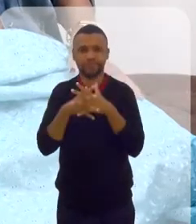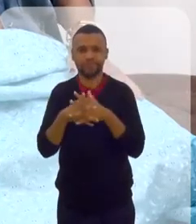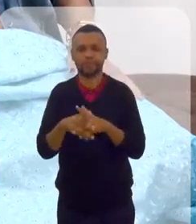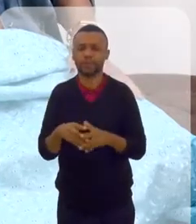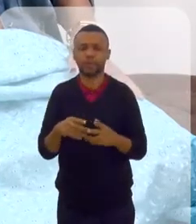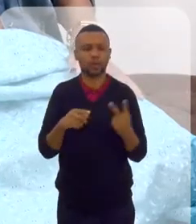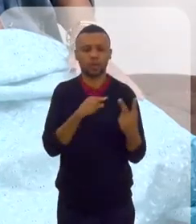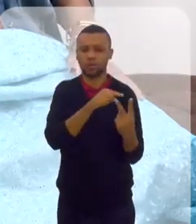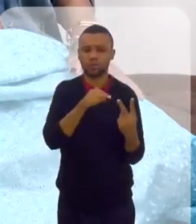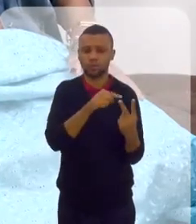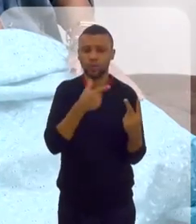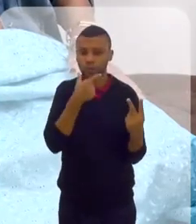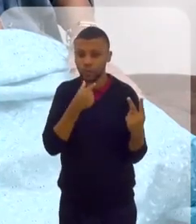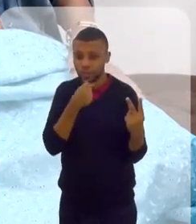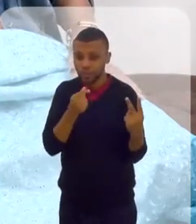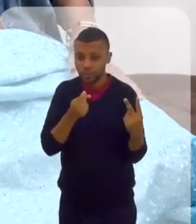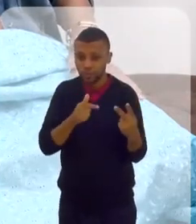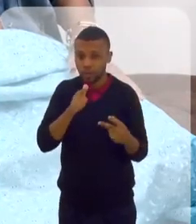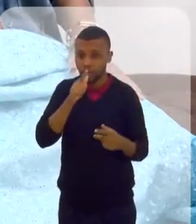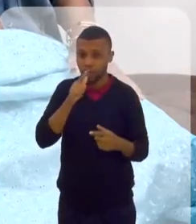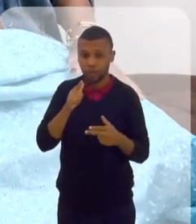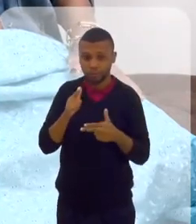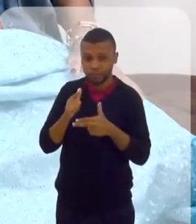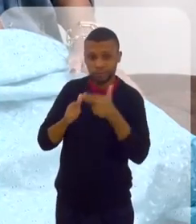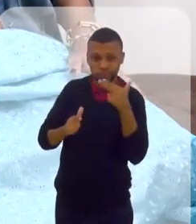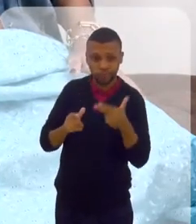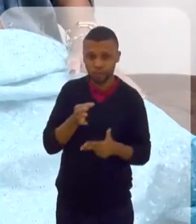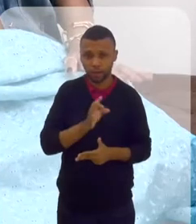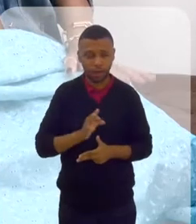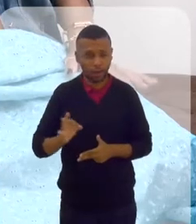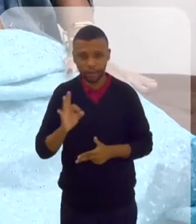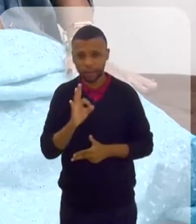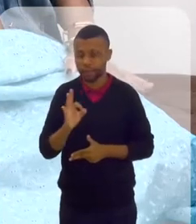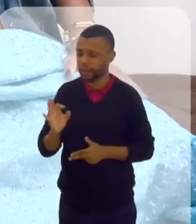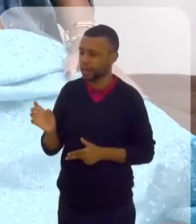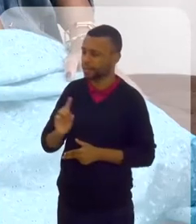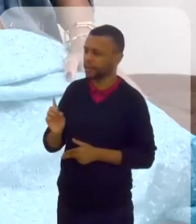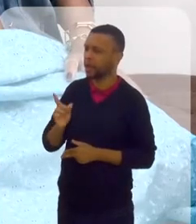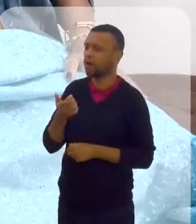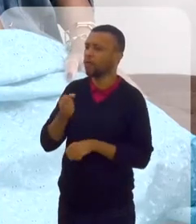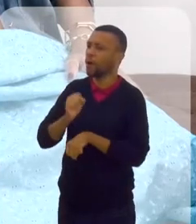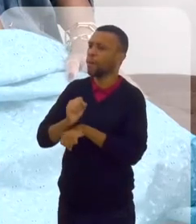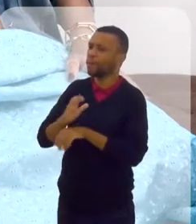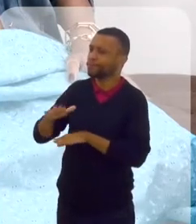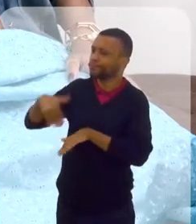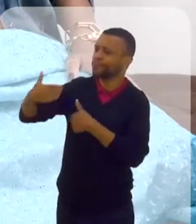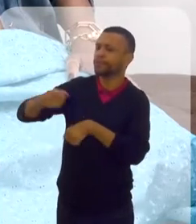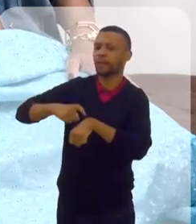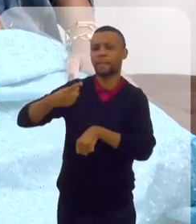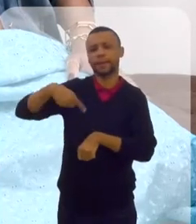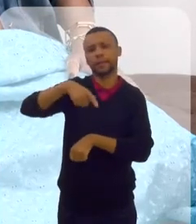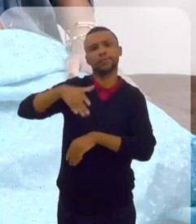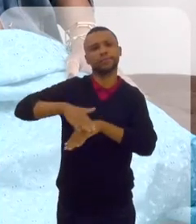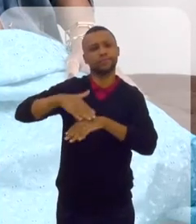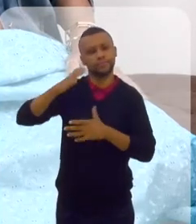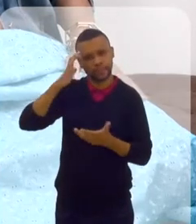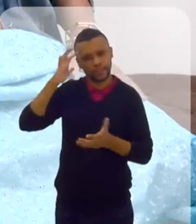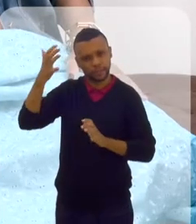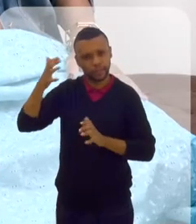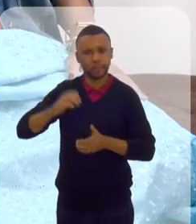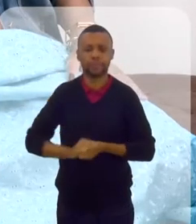E os dois meninos foram? ainda não. Não? Ainda não. Você quer esperar um tempo? Sim, sim. Para quê? Para que eles decidam?